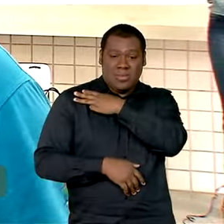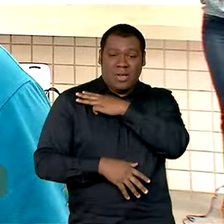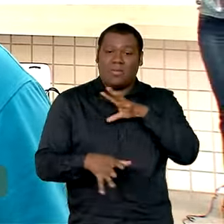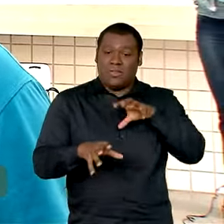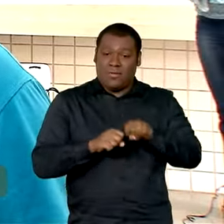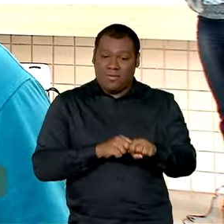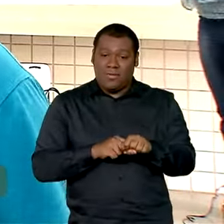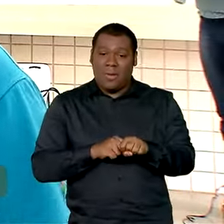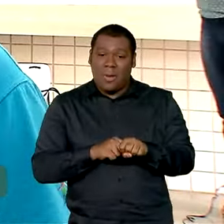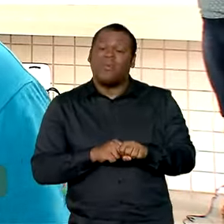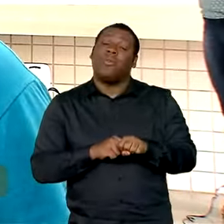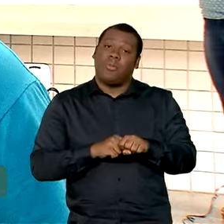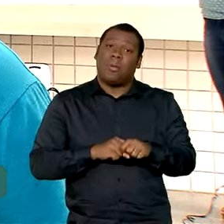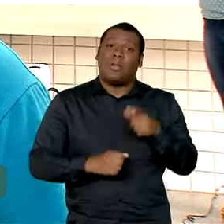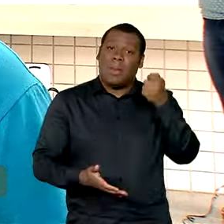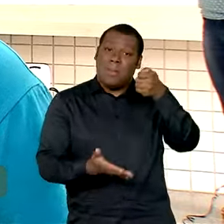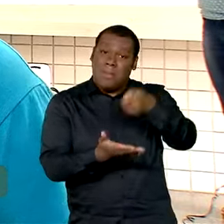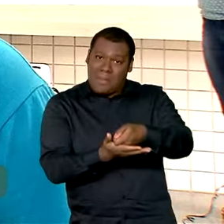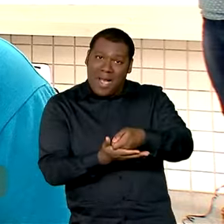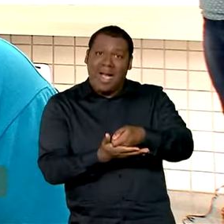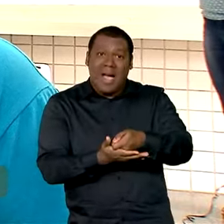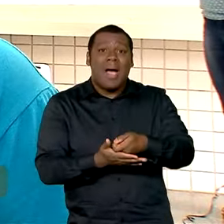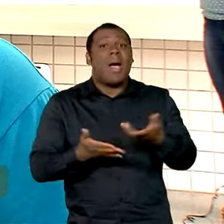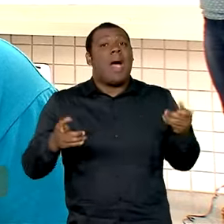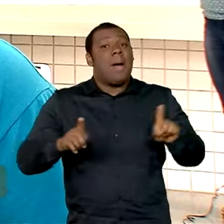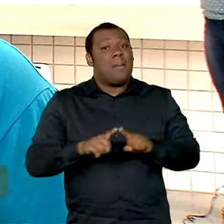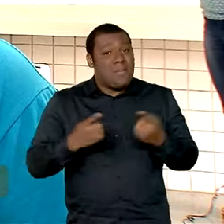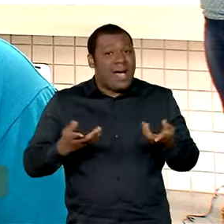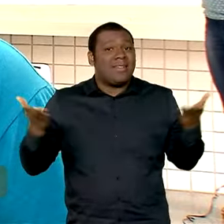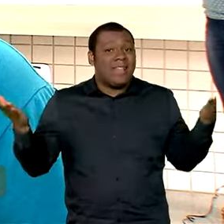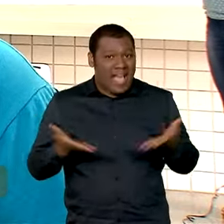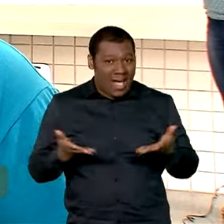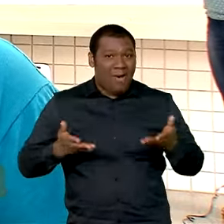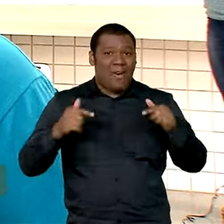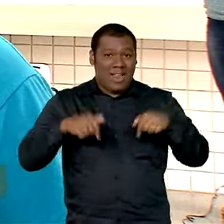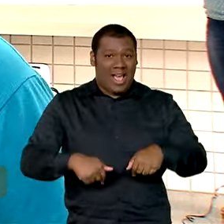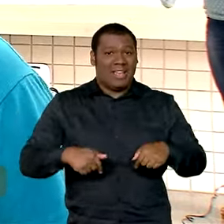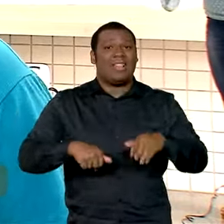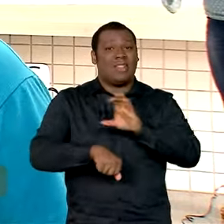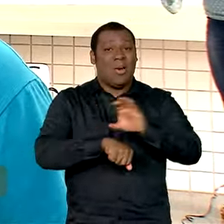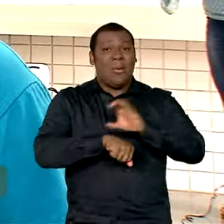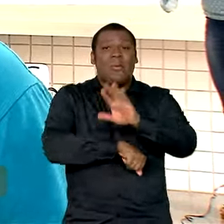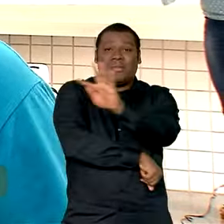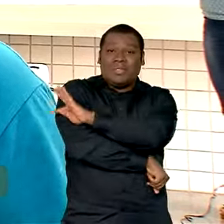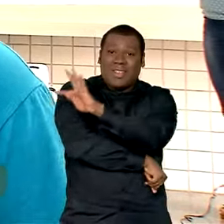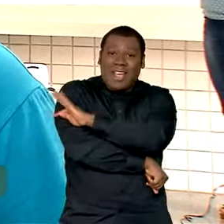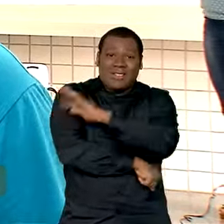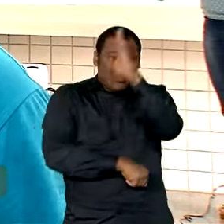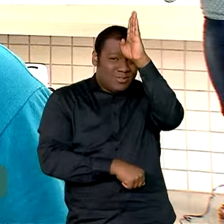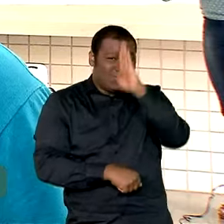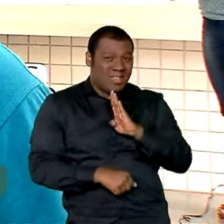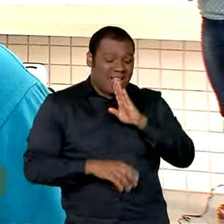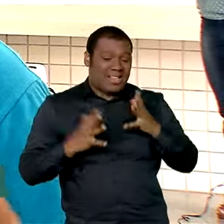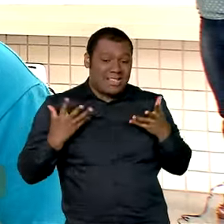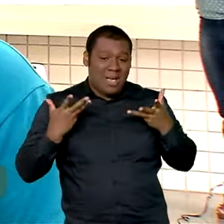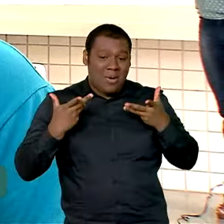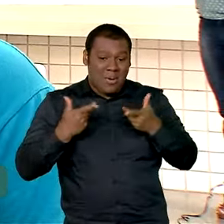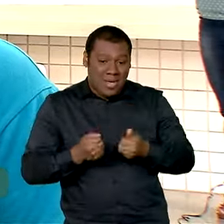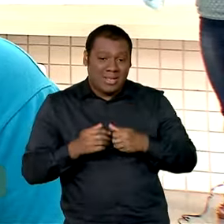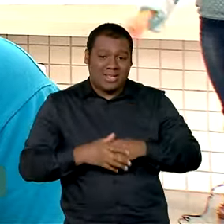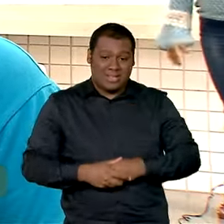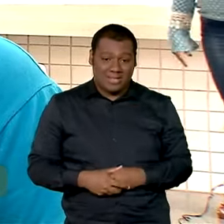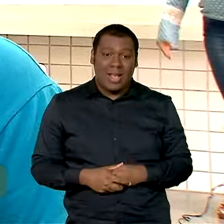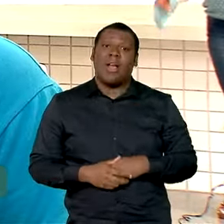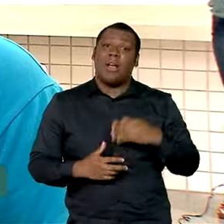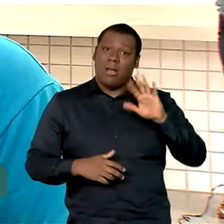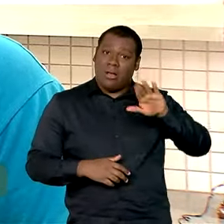Hoje eu não vou pagar mais nada, porque ter esse sino de qualidade, esse sino técnico aqui, se for pagar lá fora é muito caro e muita gente aqui não teria condições, eu também não